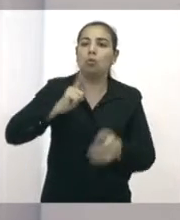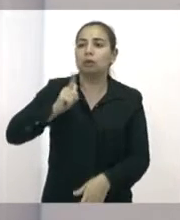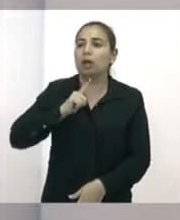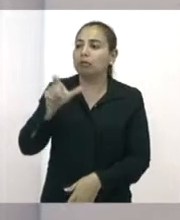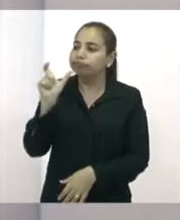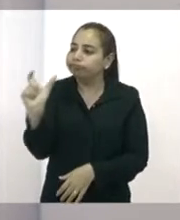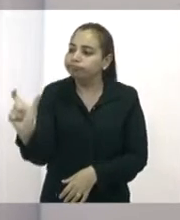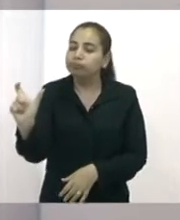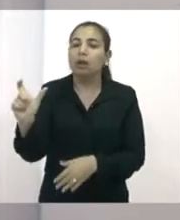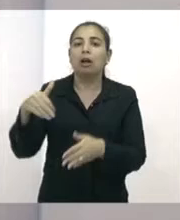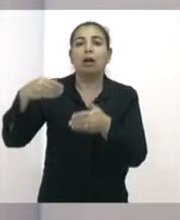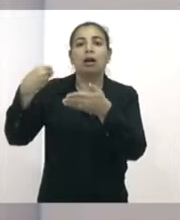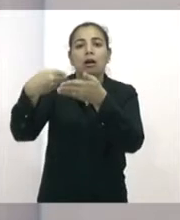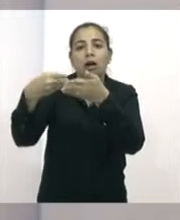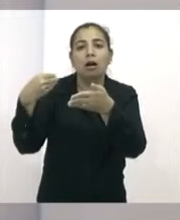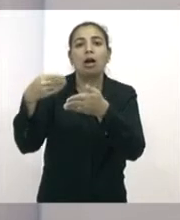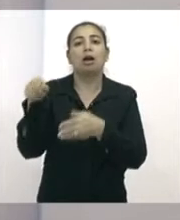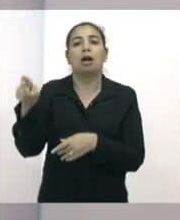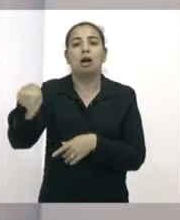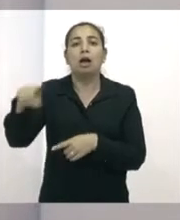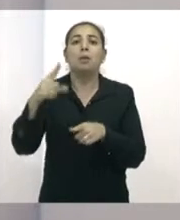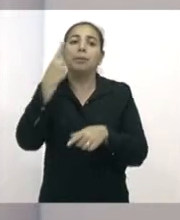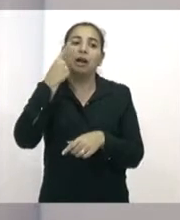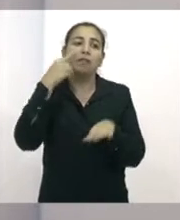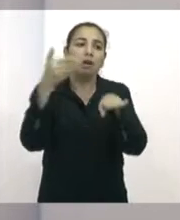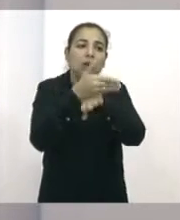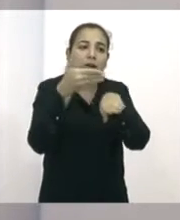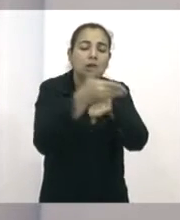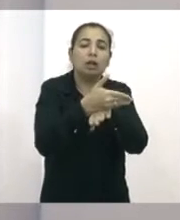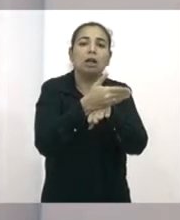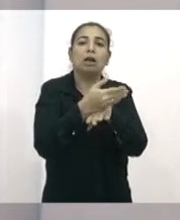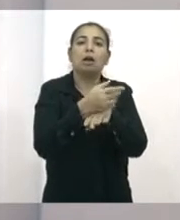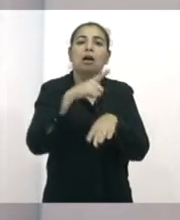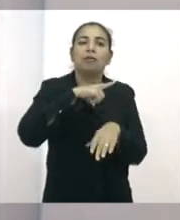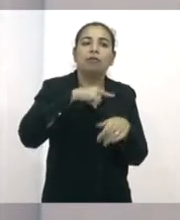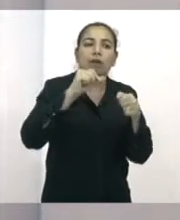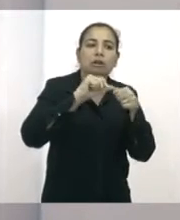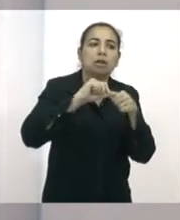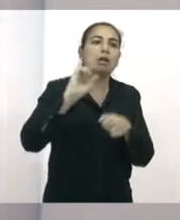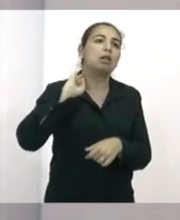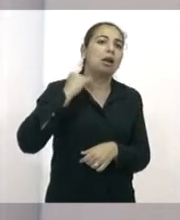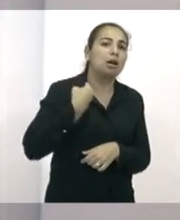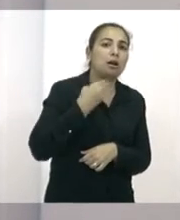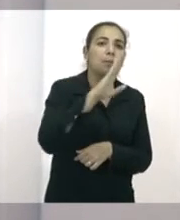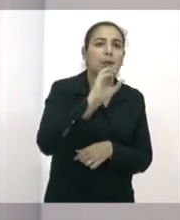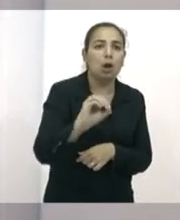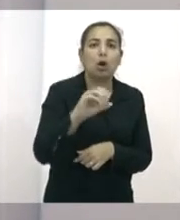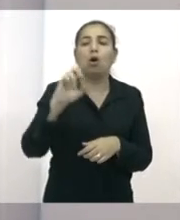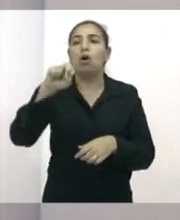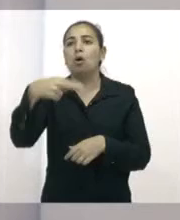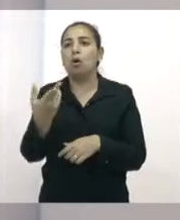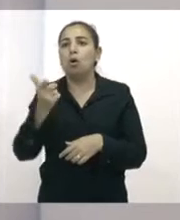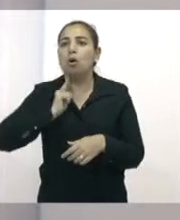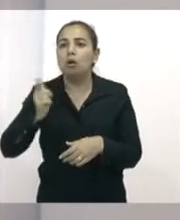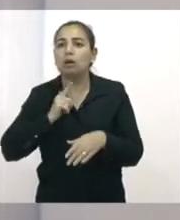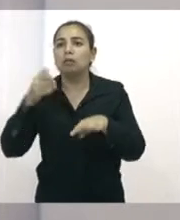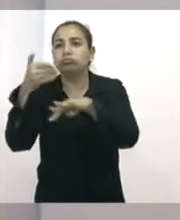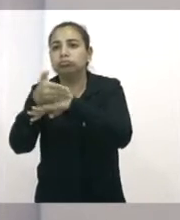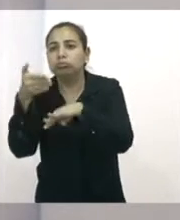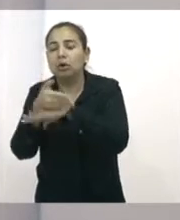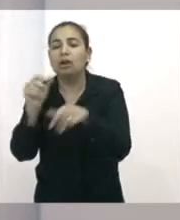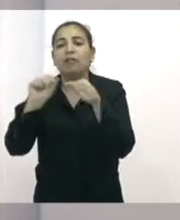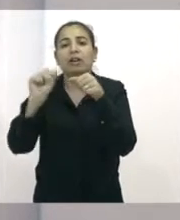boletim de ocorrência, para fazer exame pericial, né, para entrar com a questão das medidas protetivas, garantir pensão